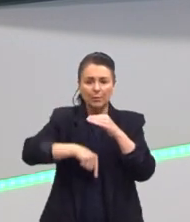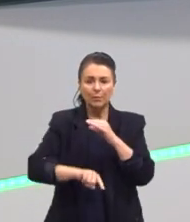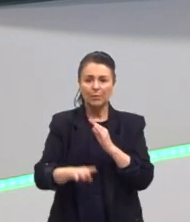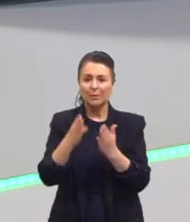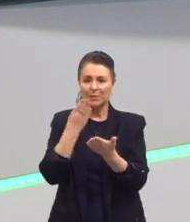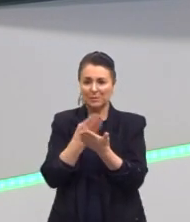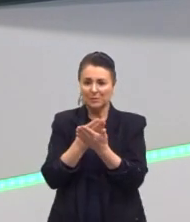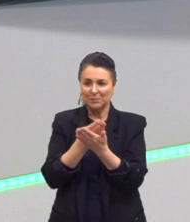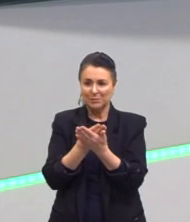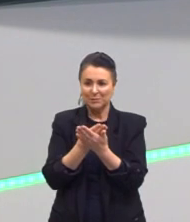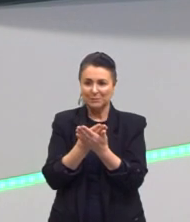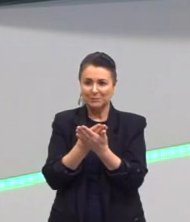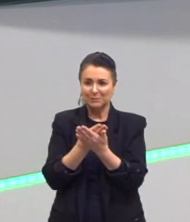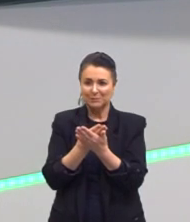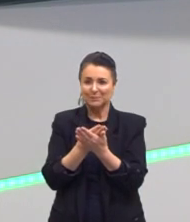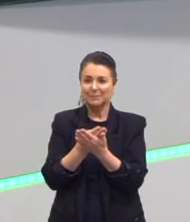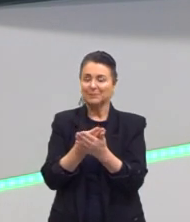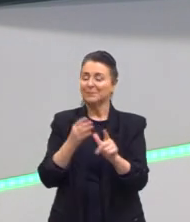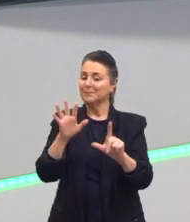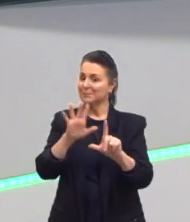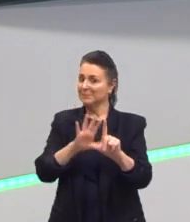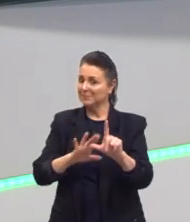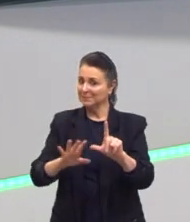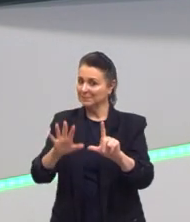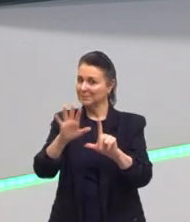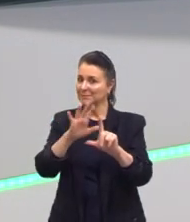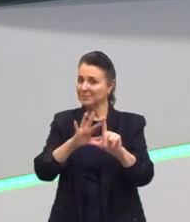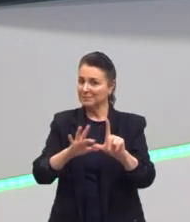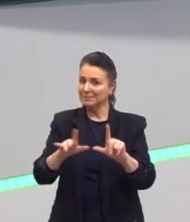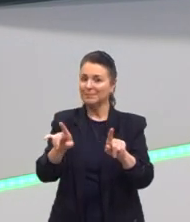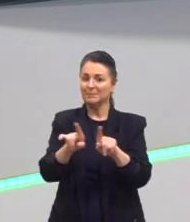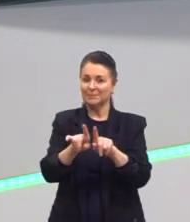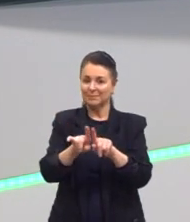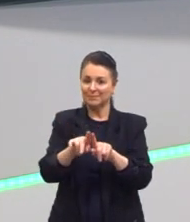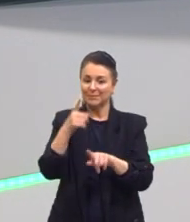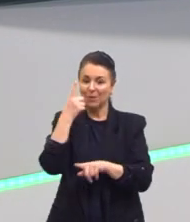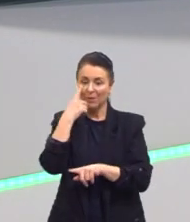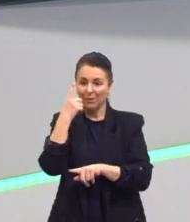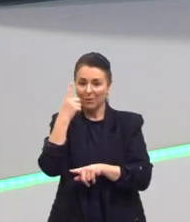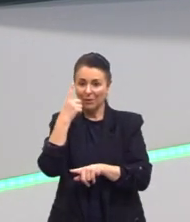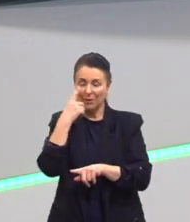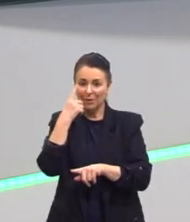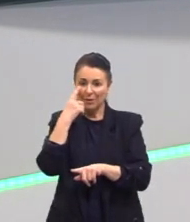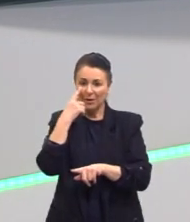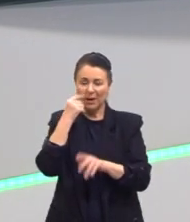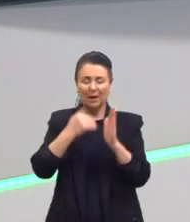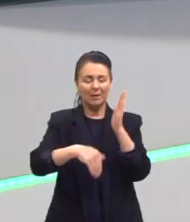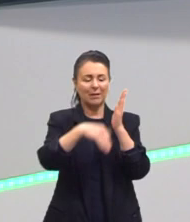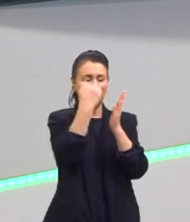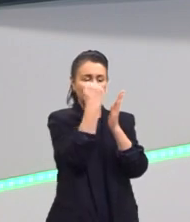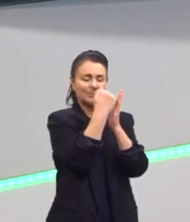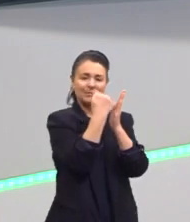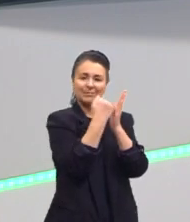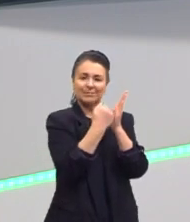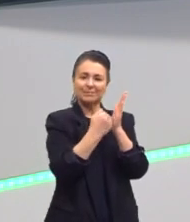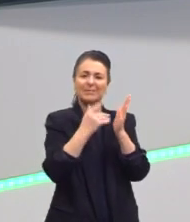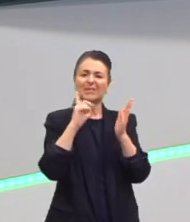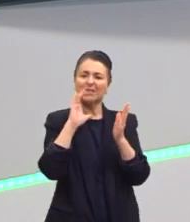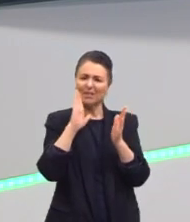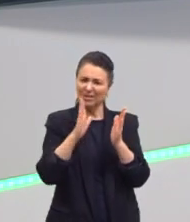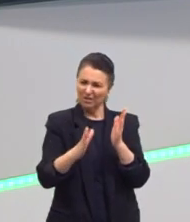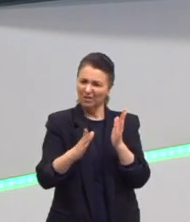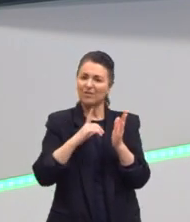estudos, tá? Ali no QR Code, vocês podem, então, olhar lá nas playlists as aulas que já foram